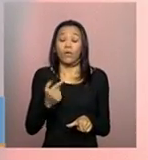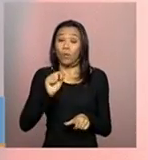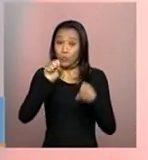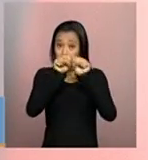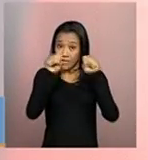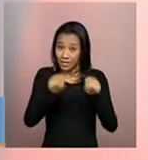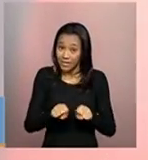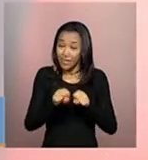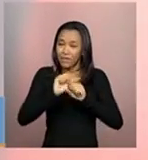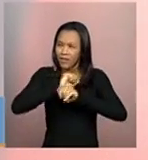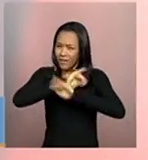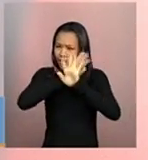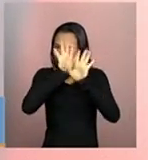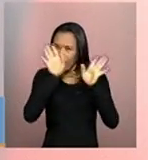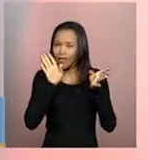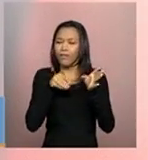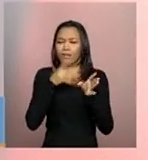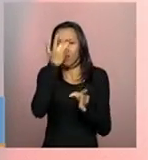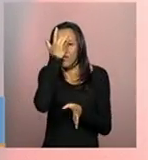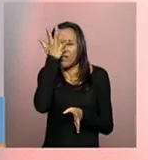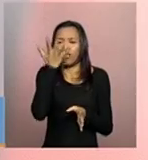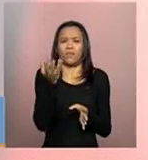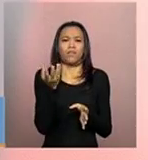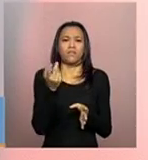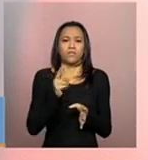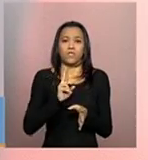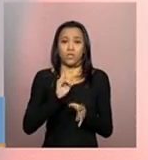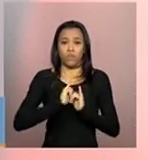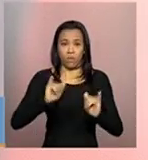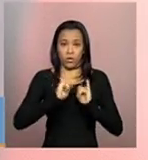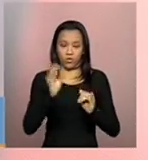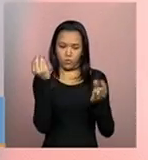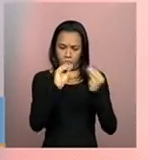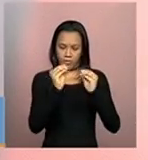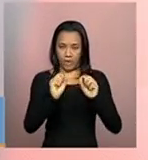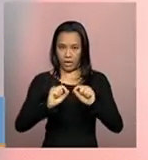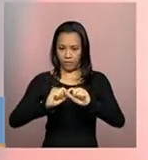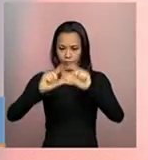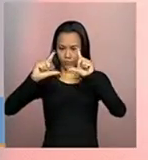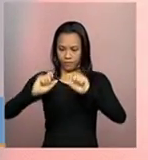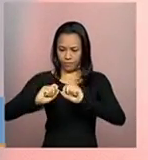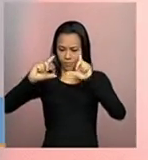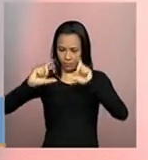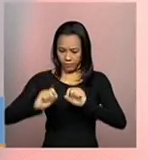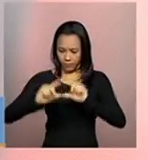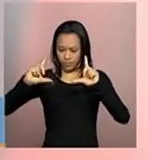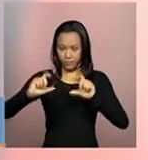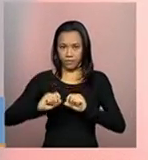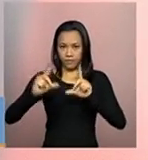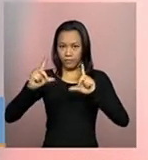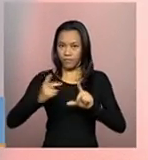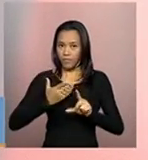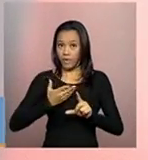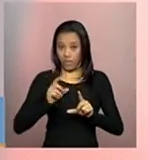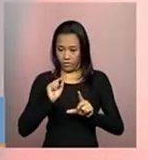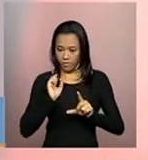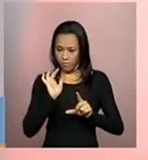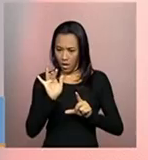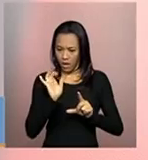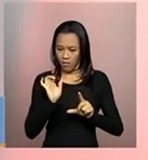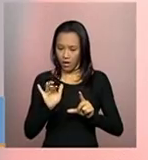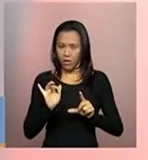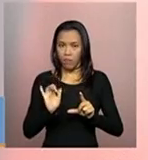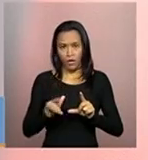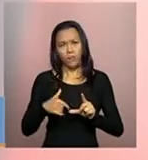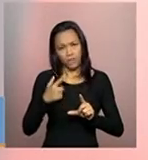autodidático, ele faz o preenchimento, porque ele abre telas com opções, então ele coloca de acordo com aquilo que ele